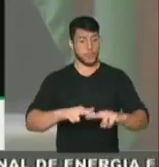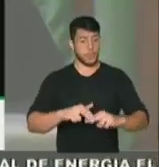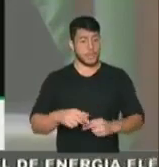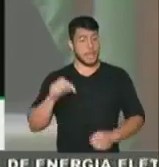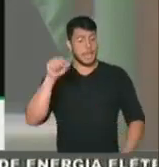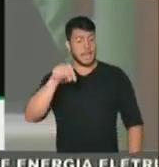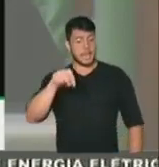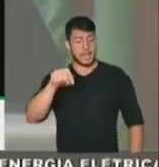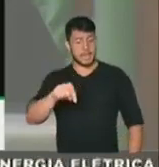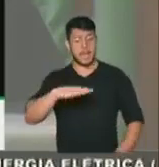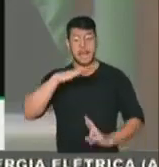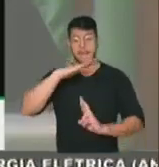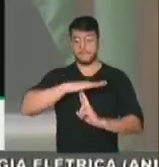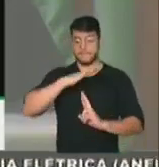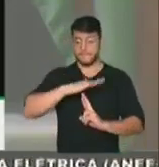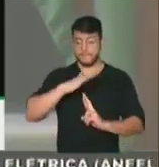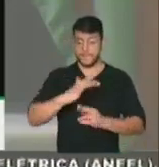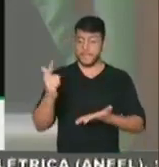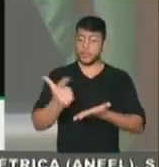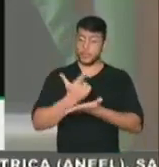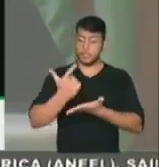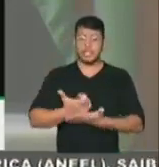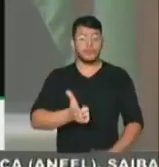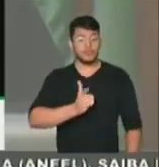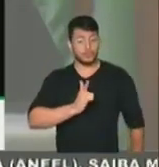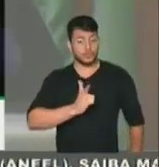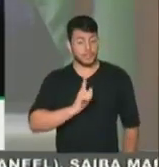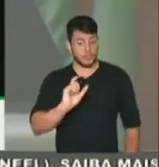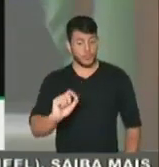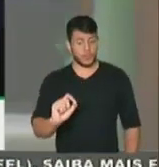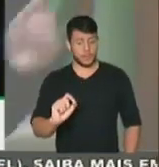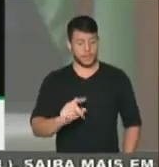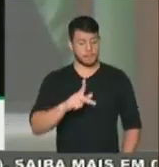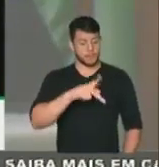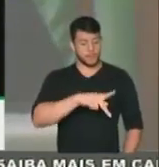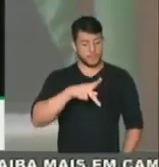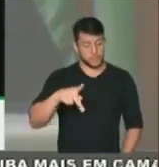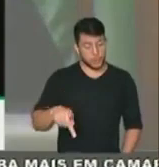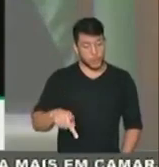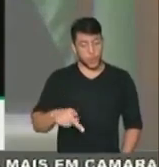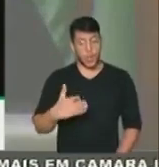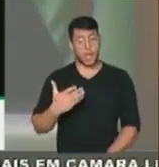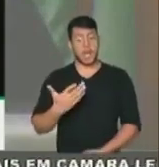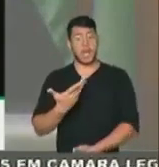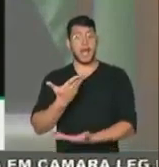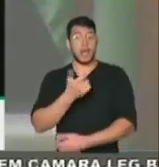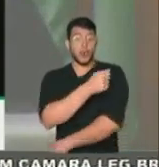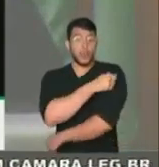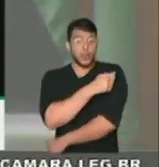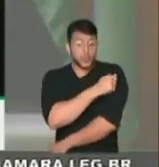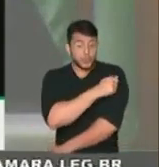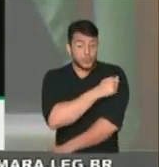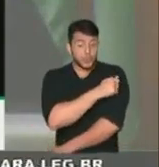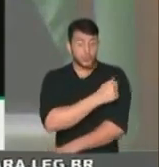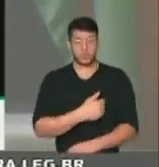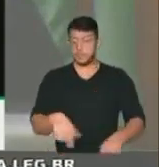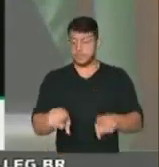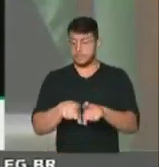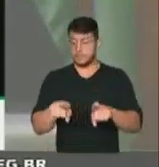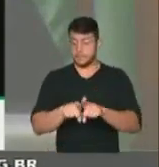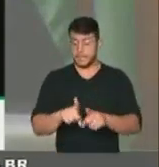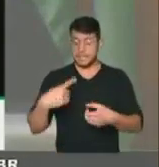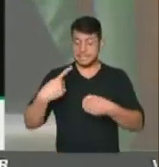Livro, você tem lá os professores, os estudantes, os municípios, e o prefeito de Olinda também